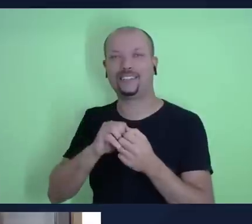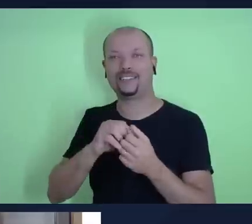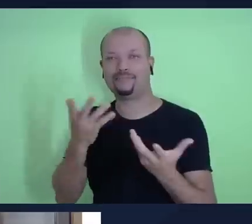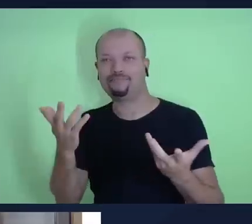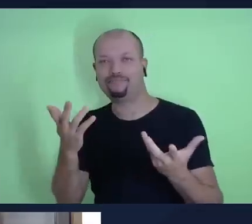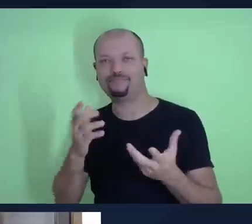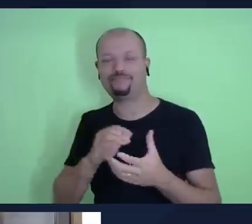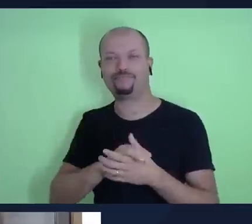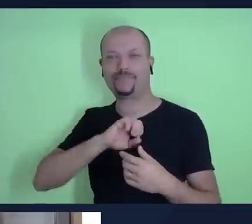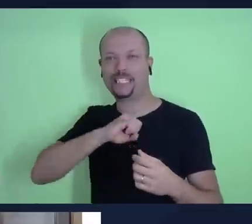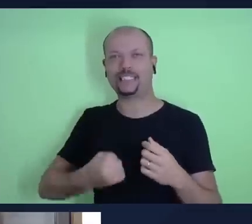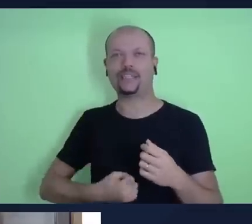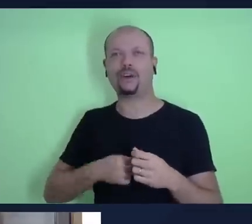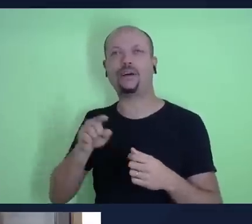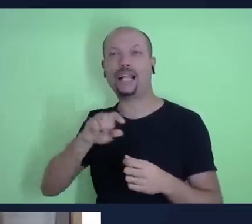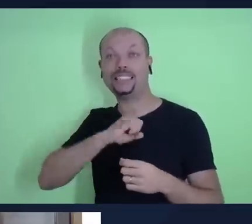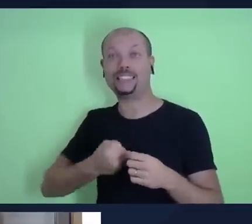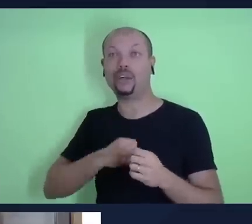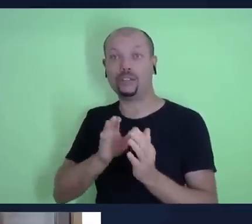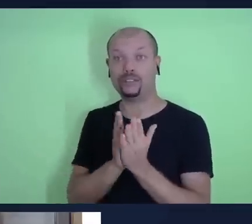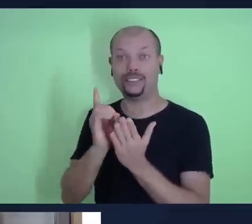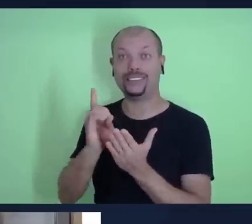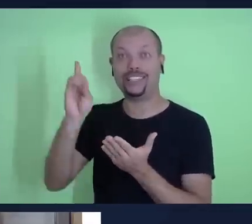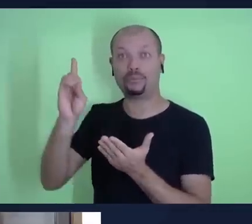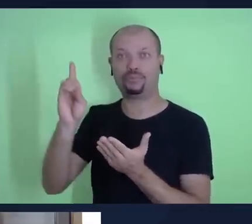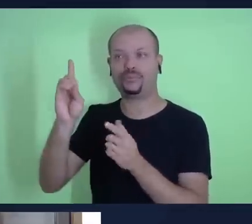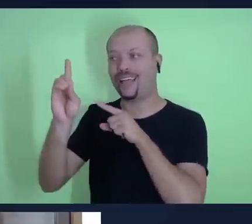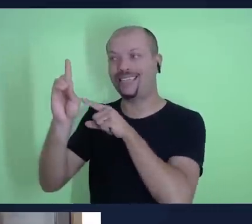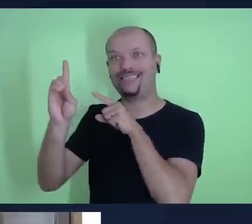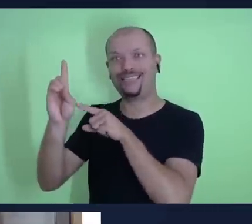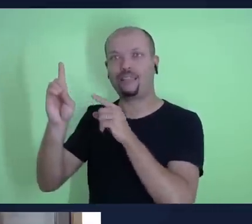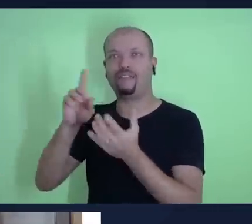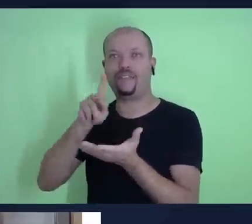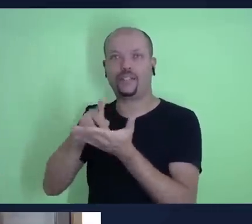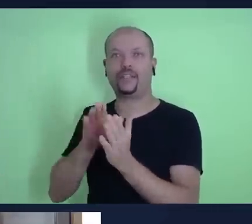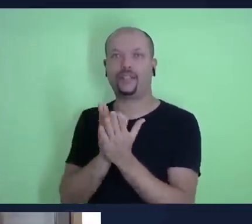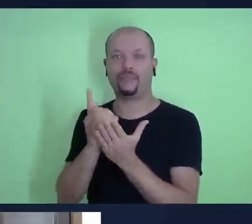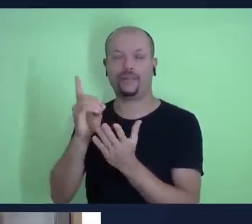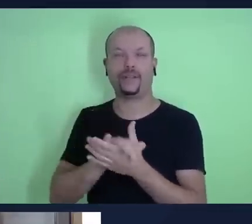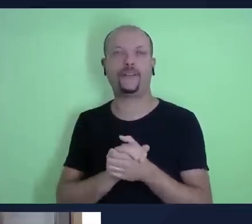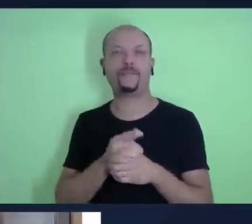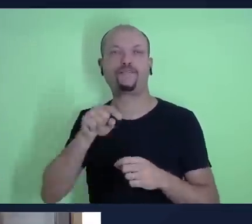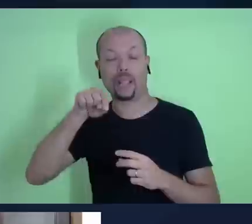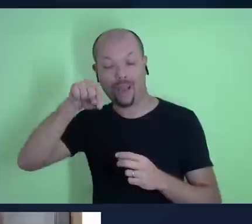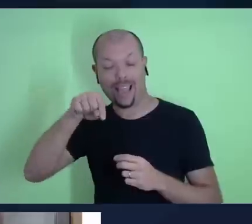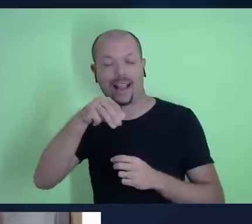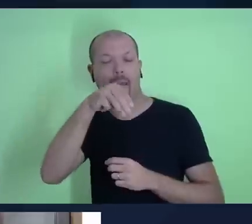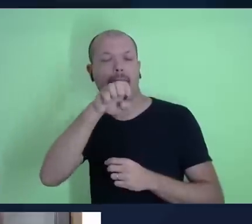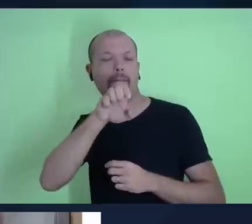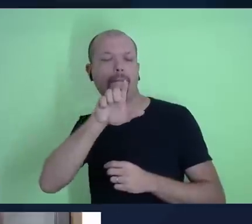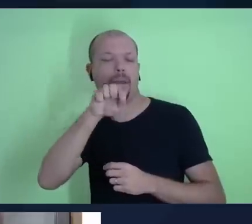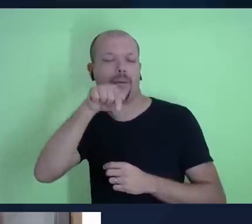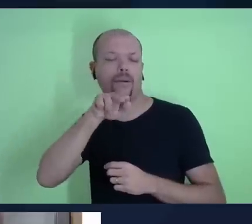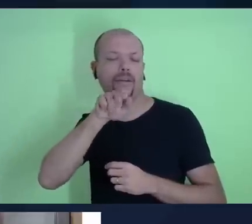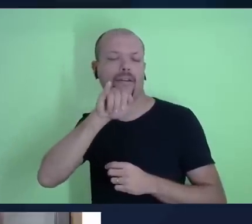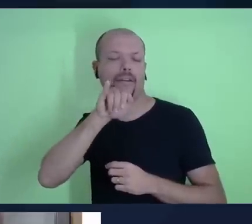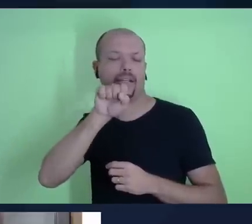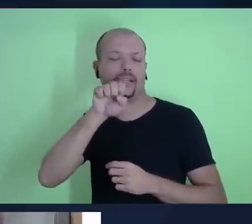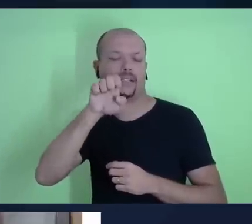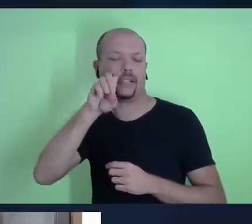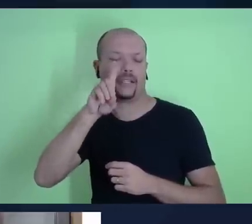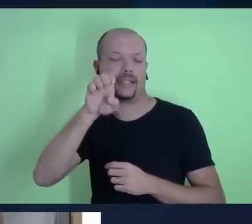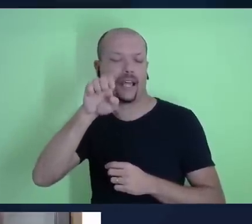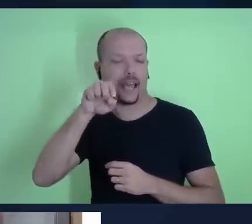do Deus bíblico, Do Deus da Bíblia. E Melquisedeque, indo visitar Abraão, leva para ele